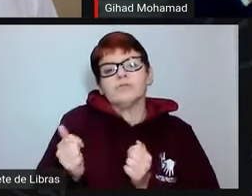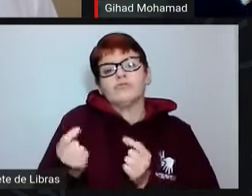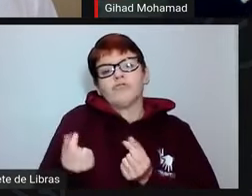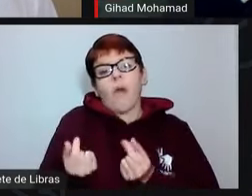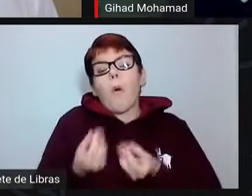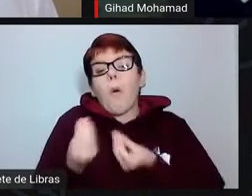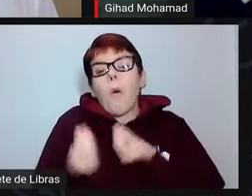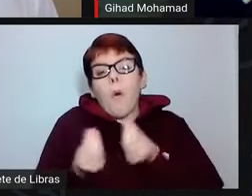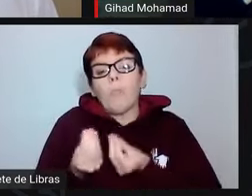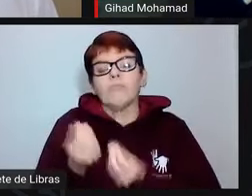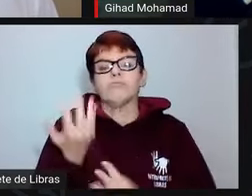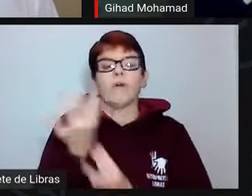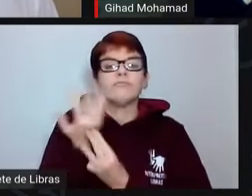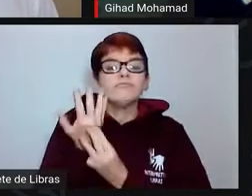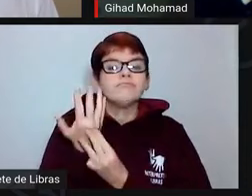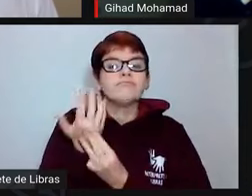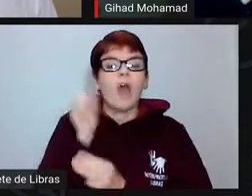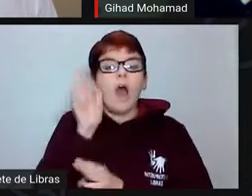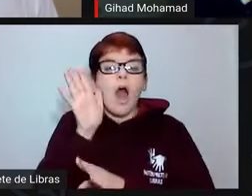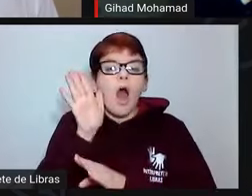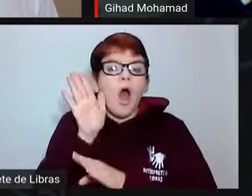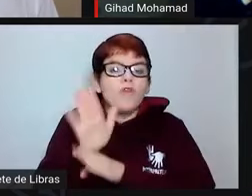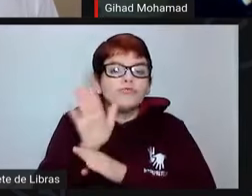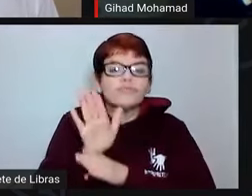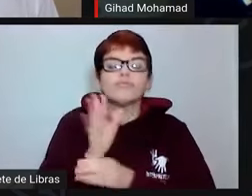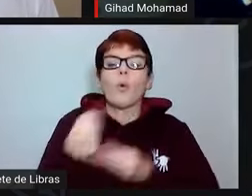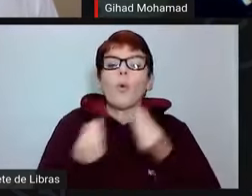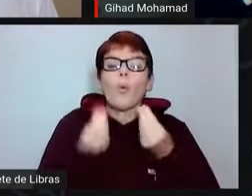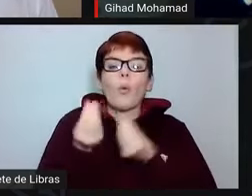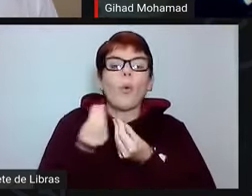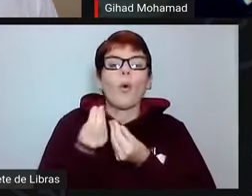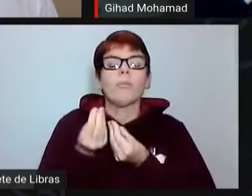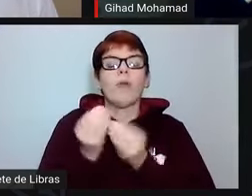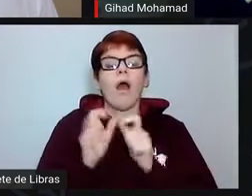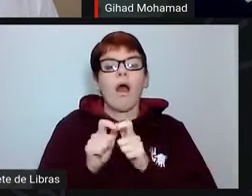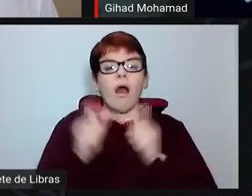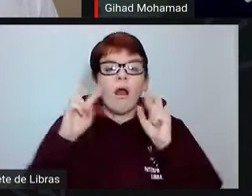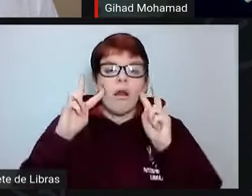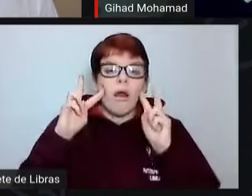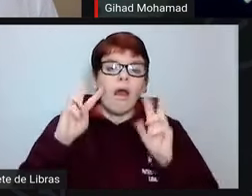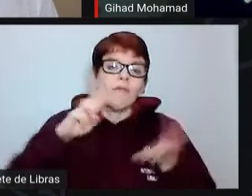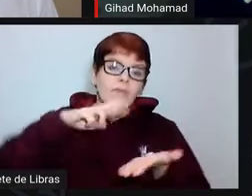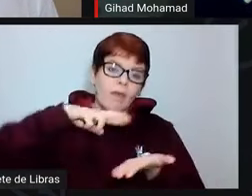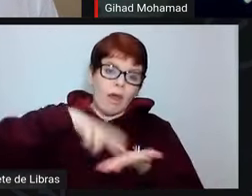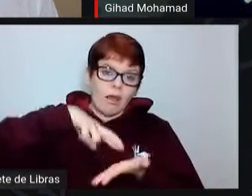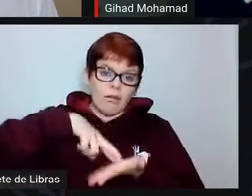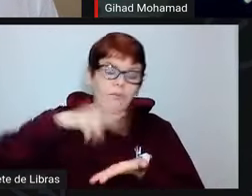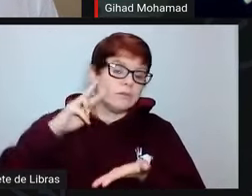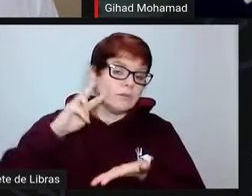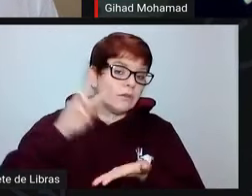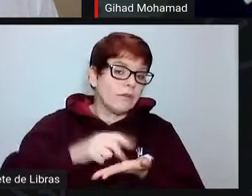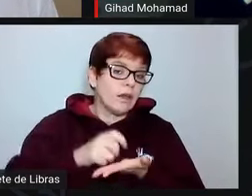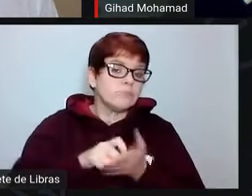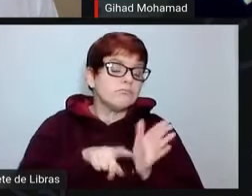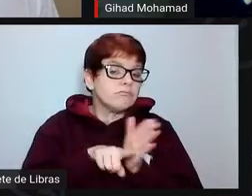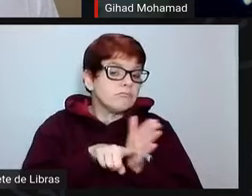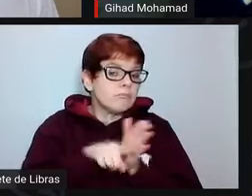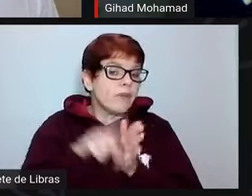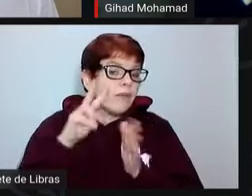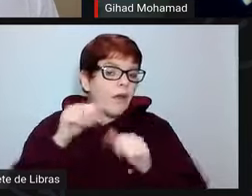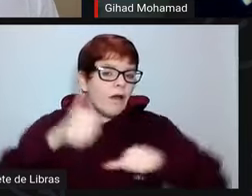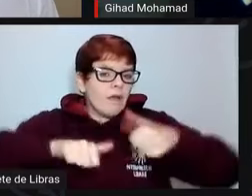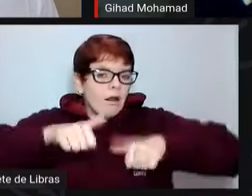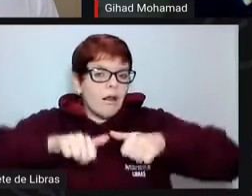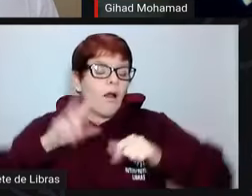Federal, grande parte dos alunos são de classe alta, mas na realidade pelo próprio questionário socioeconômico a gente verifica que